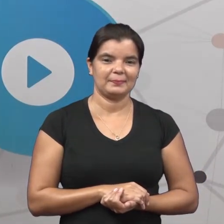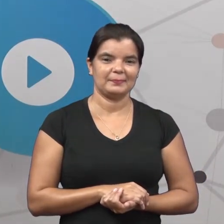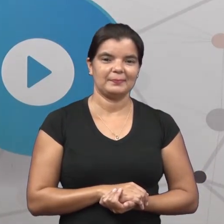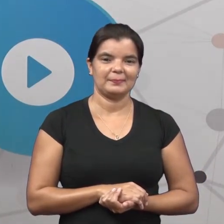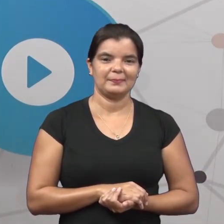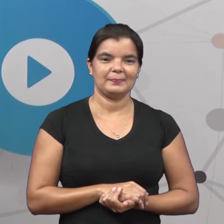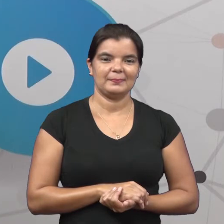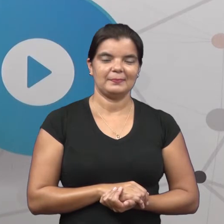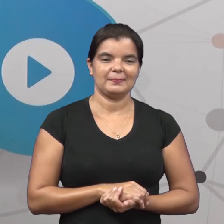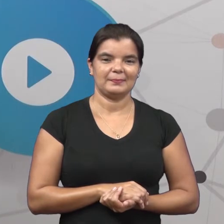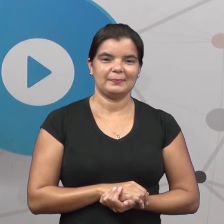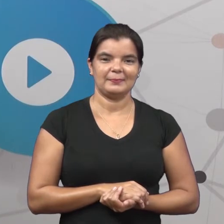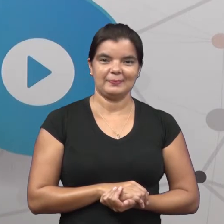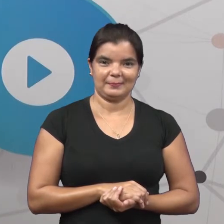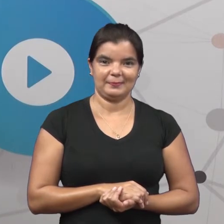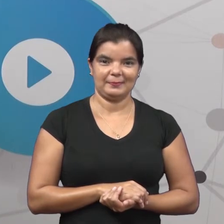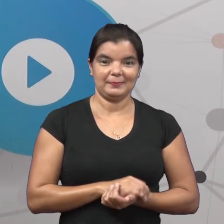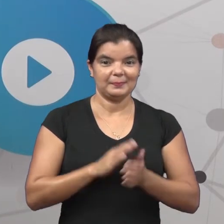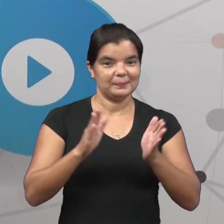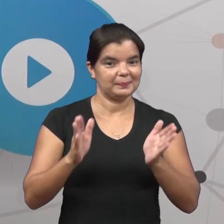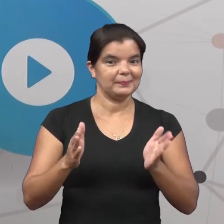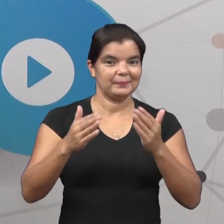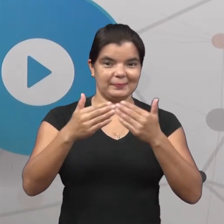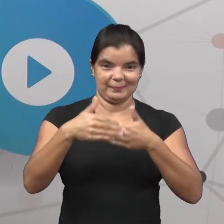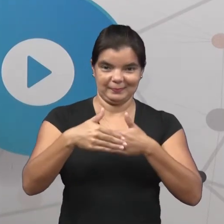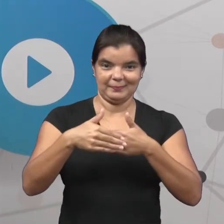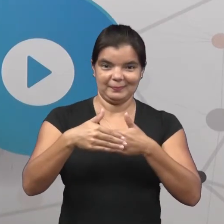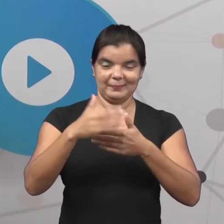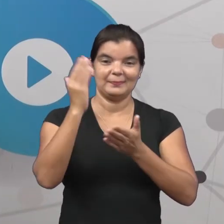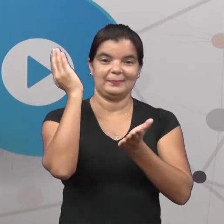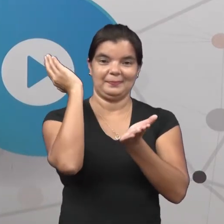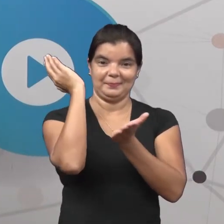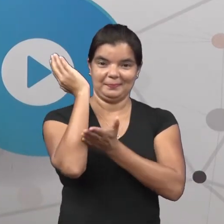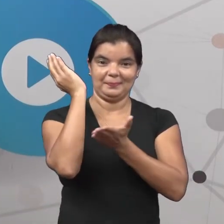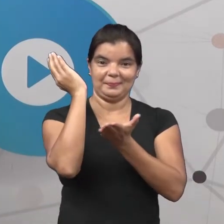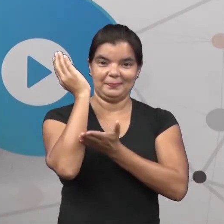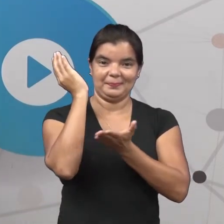Uma caixinha de madeira.